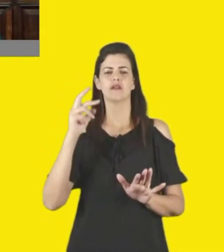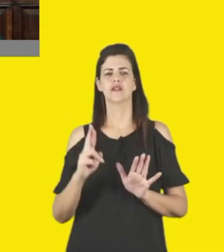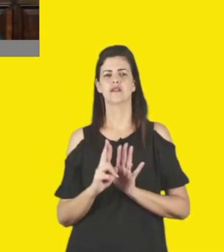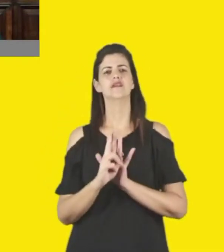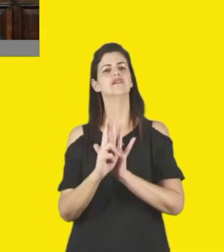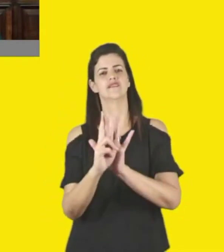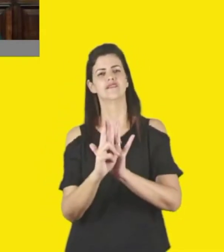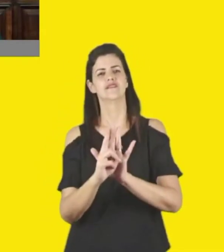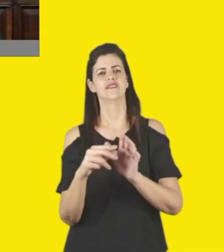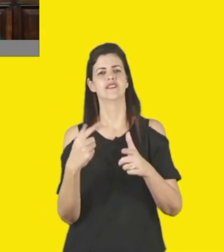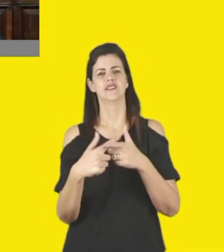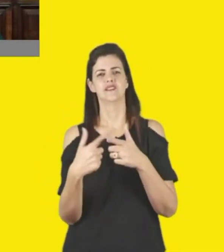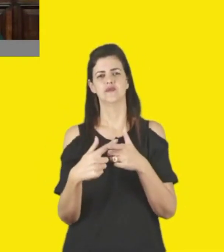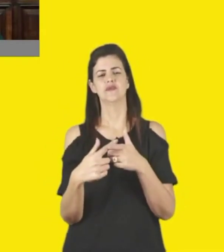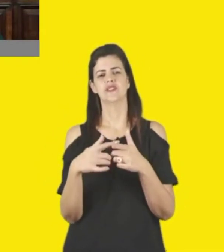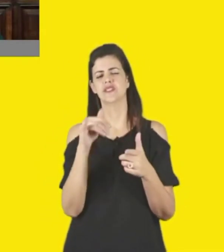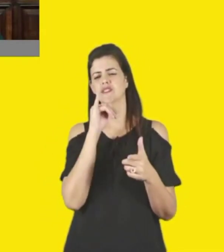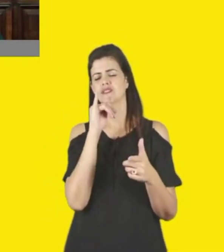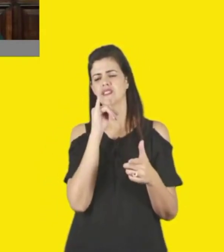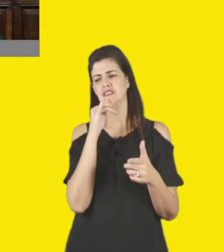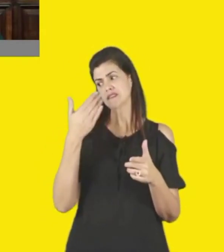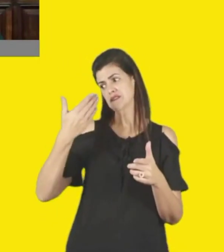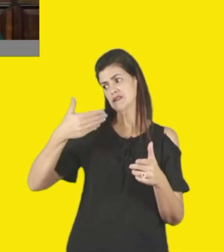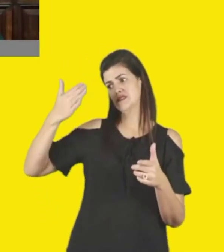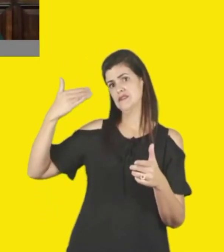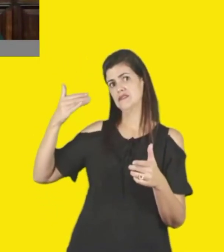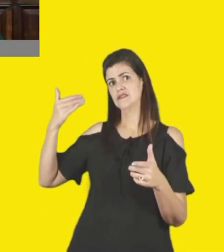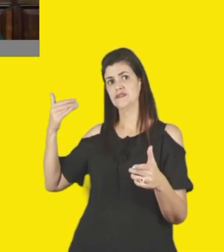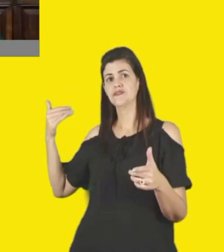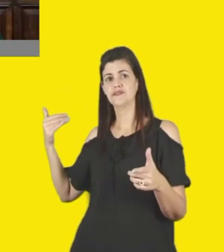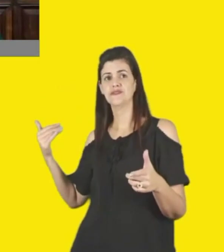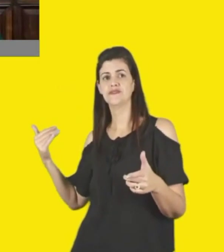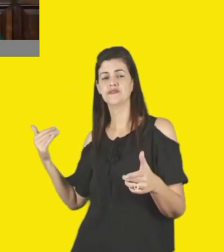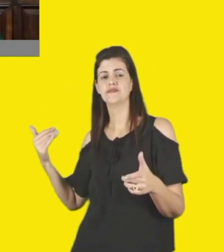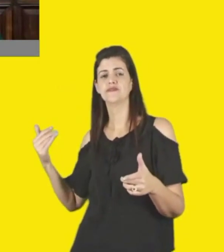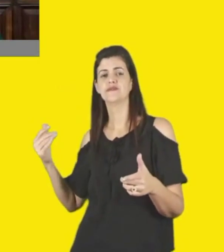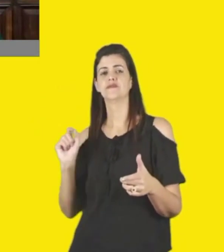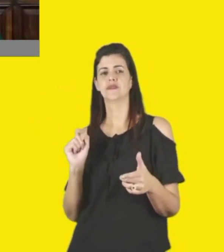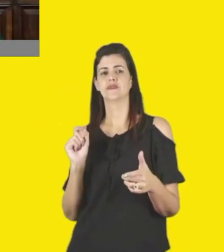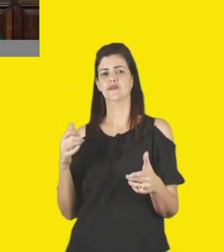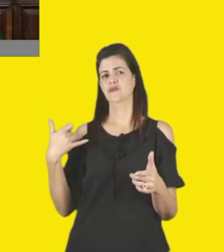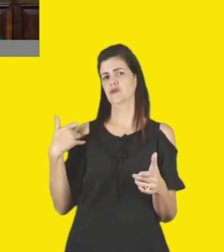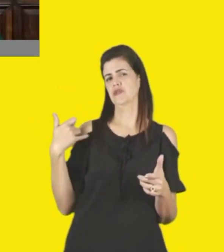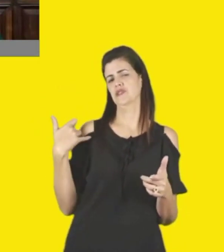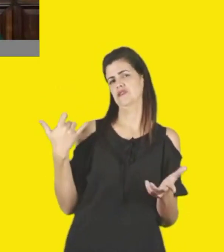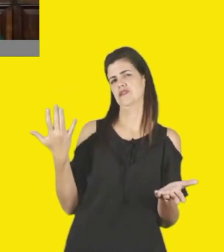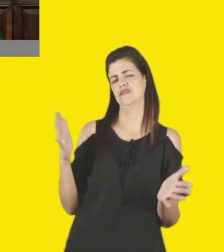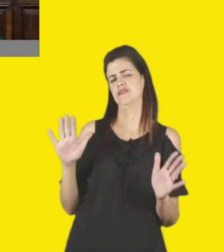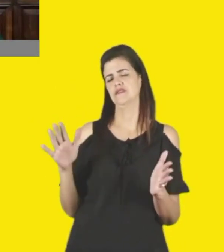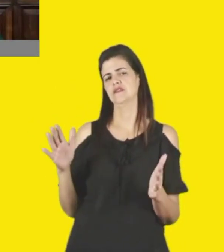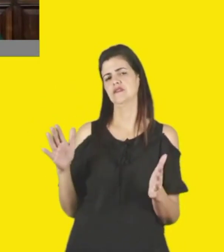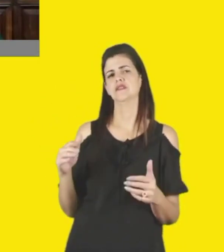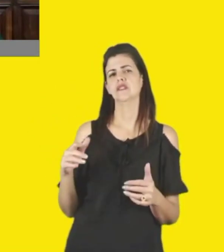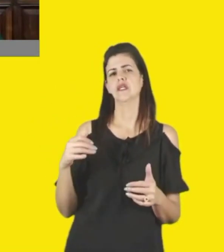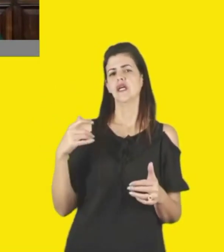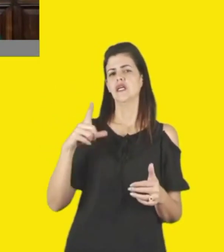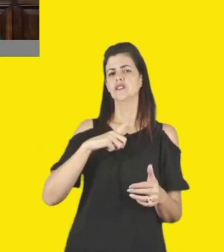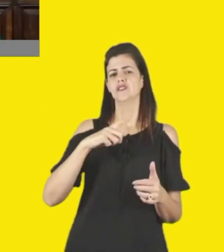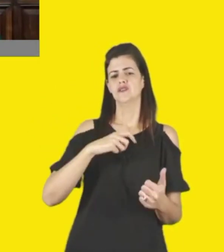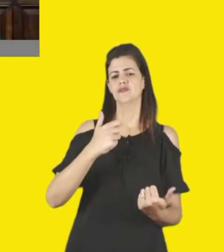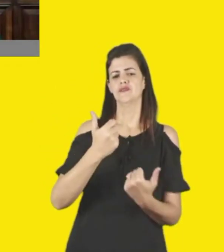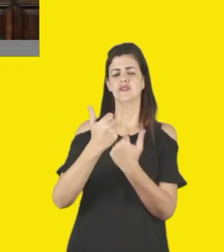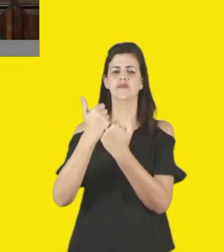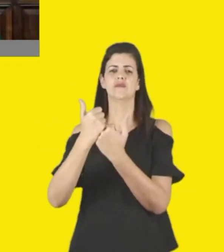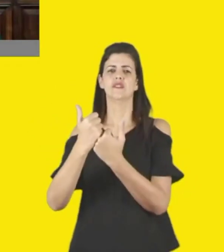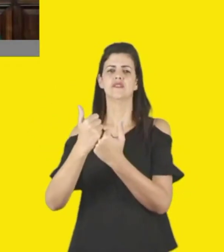no passado, não tão longe, porque eu nem tenho idade para ser tão longe assim, uma parceria incrível de internacionalização com o SESC.